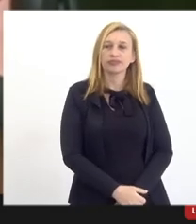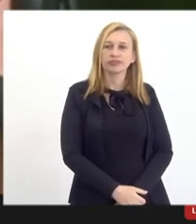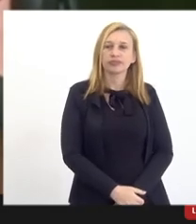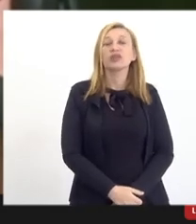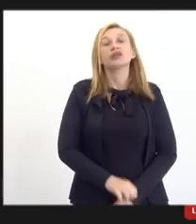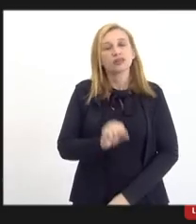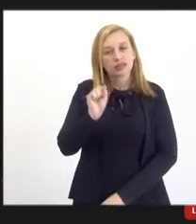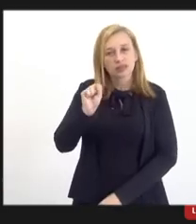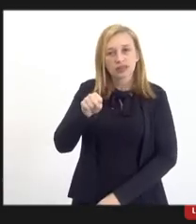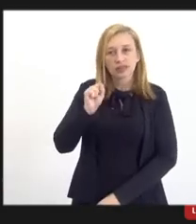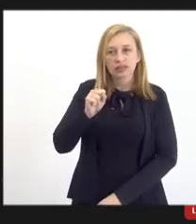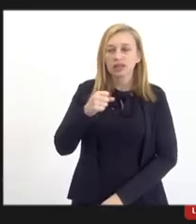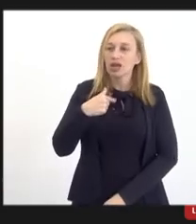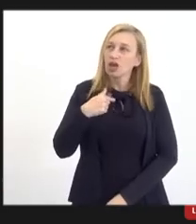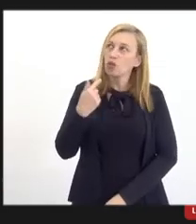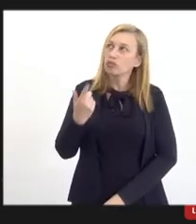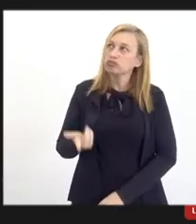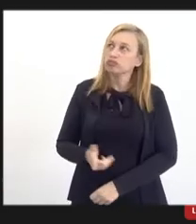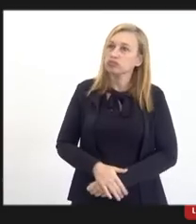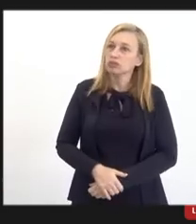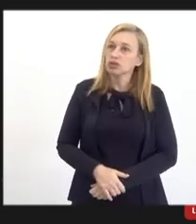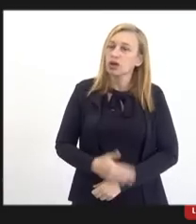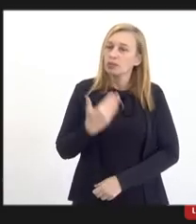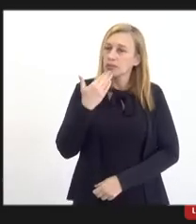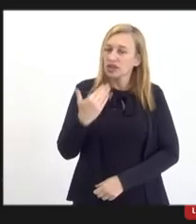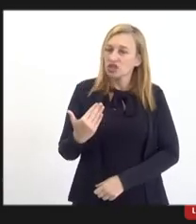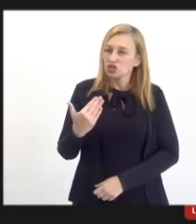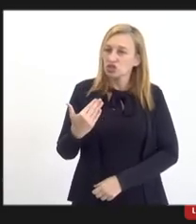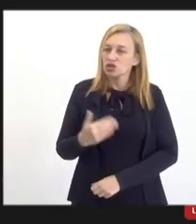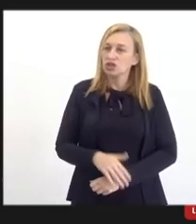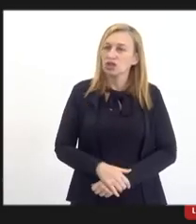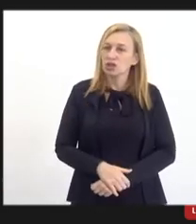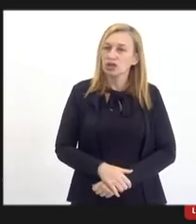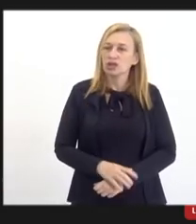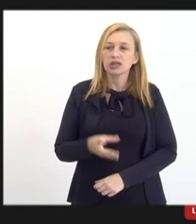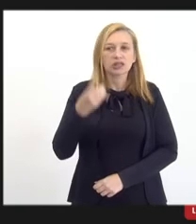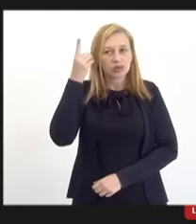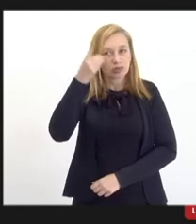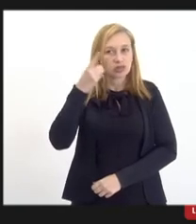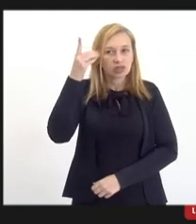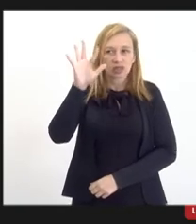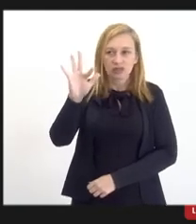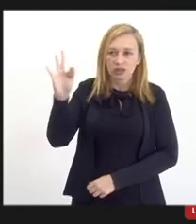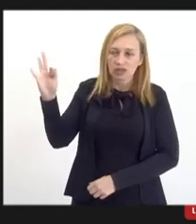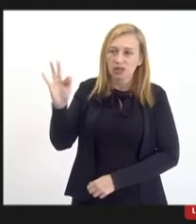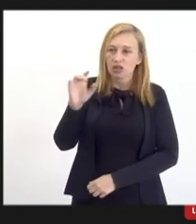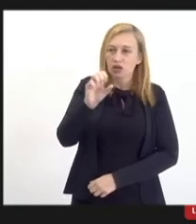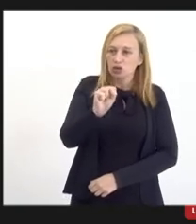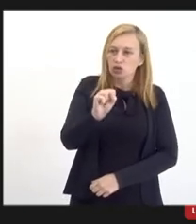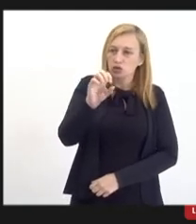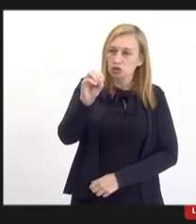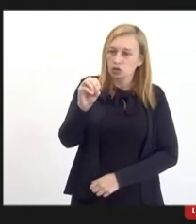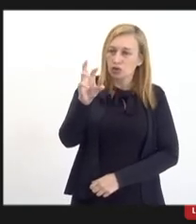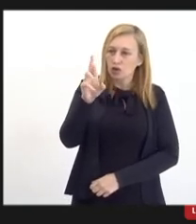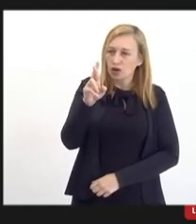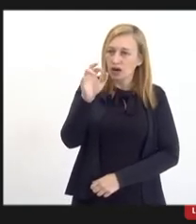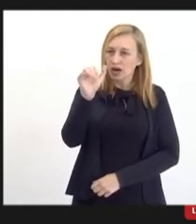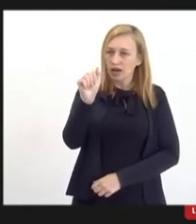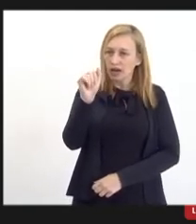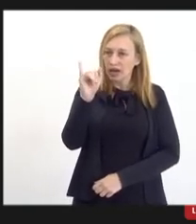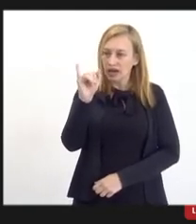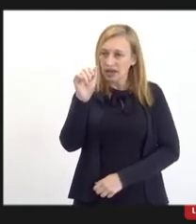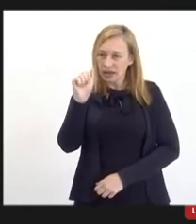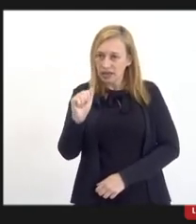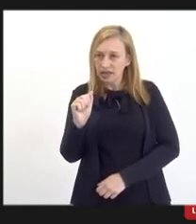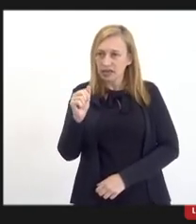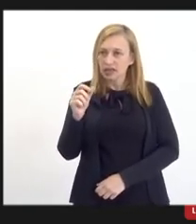Exato. Eu, inclusive, solicitei através da deputada federal Soraya Santos uma